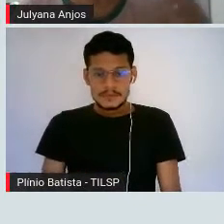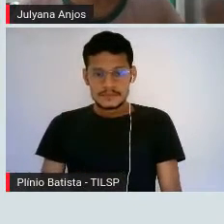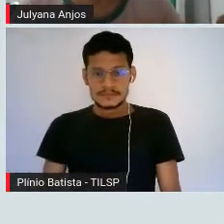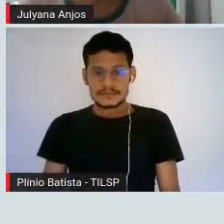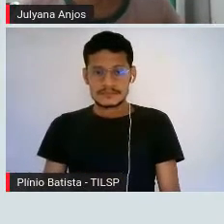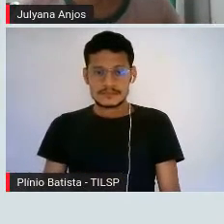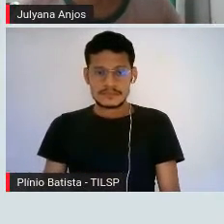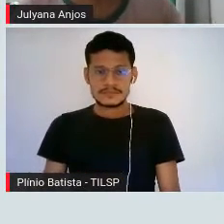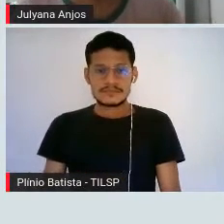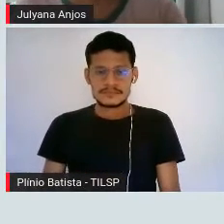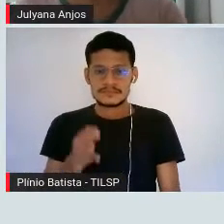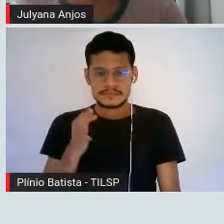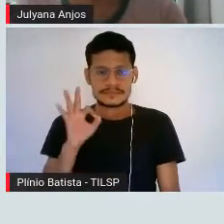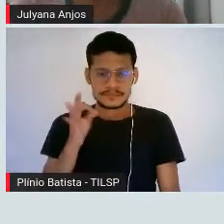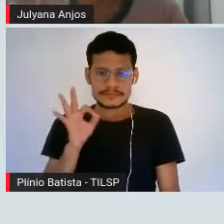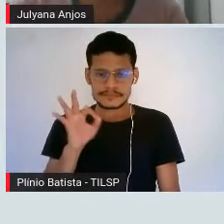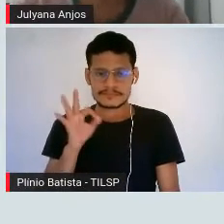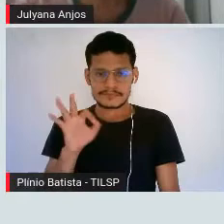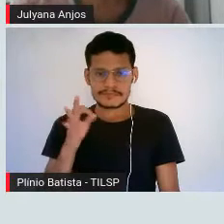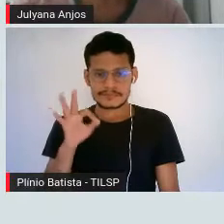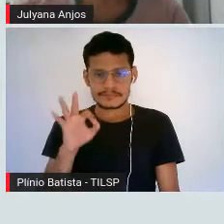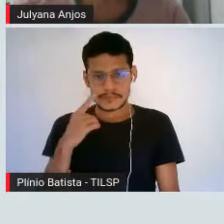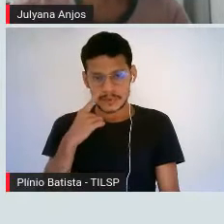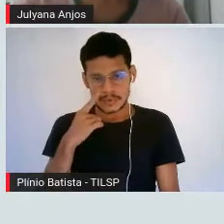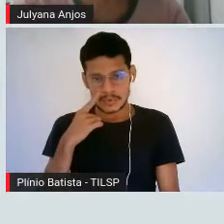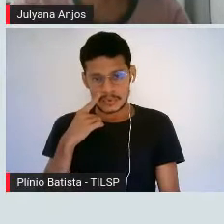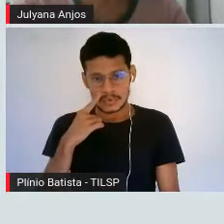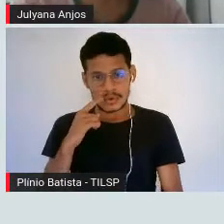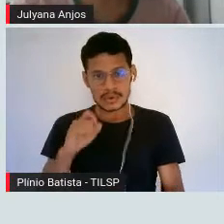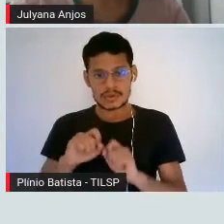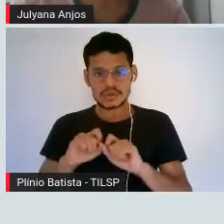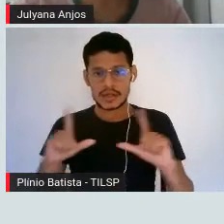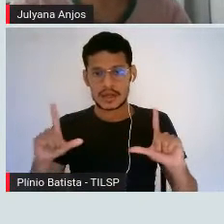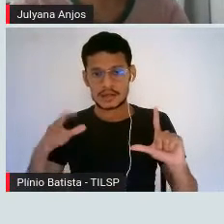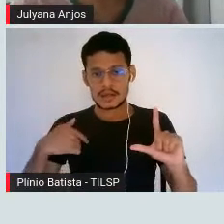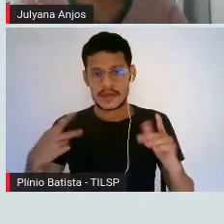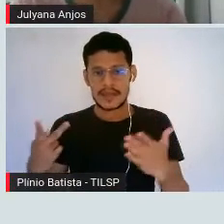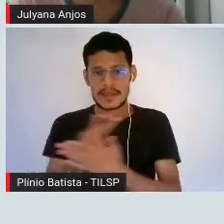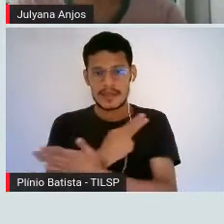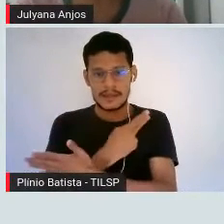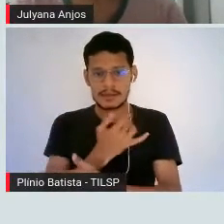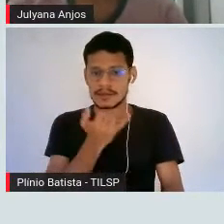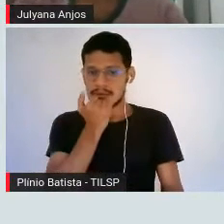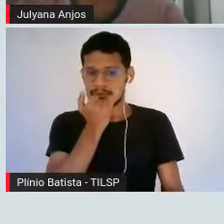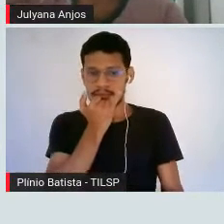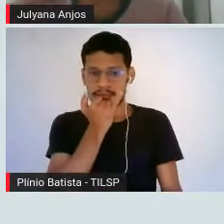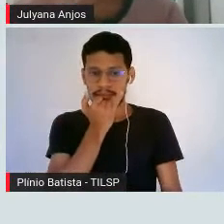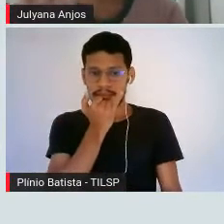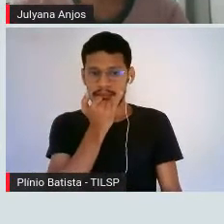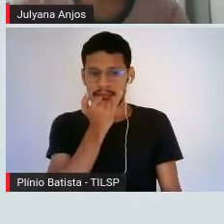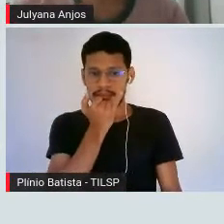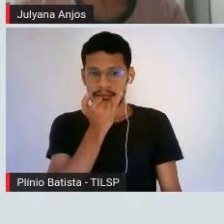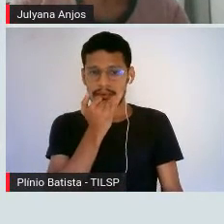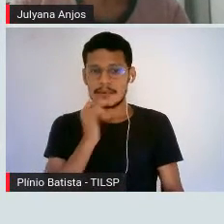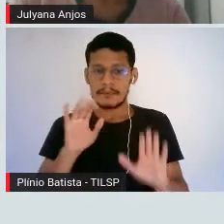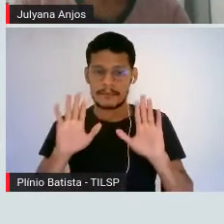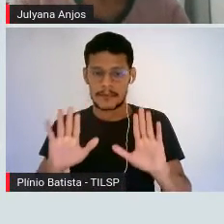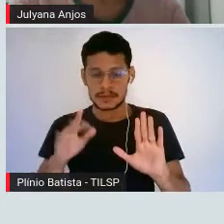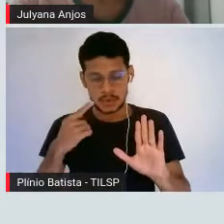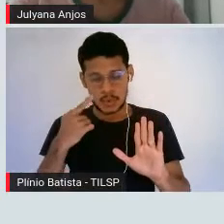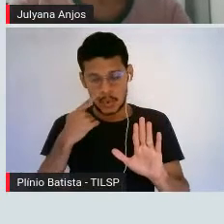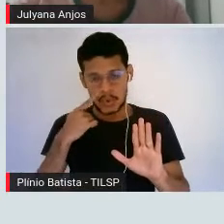É isso mesmo. O slide... Eu fiz um slide errado, então, perdão, tá? Mas entendam assim.